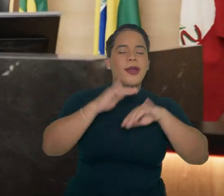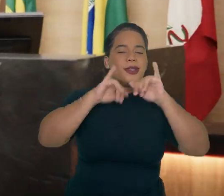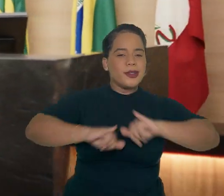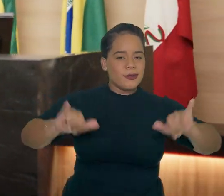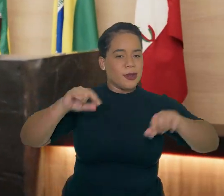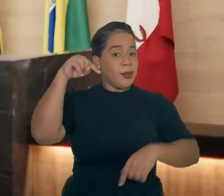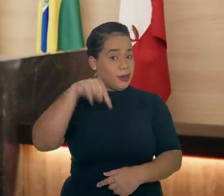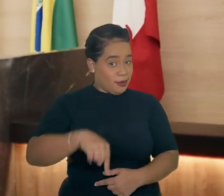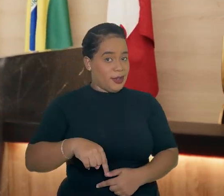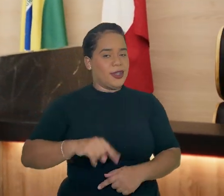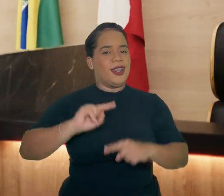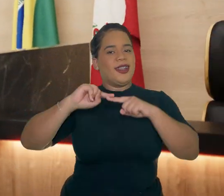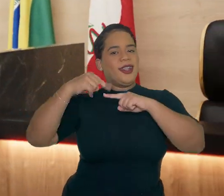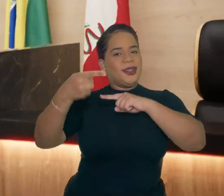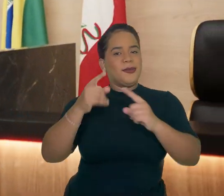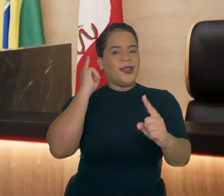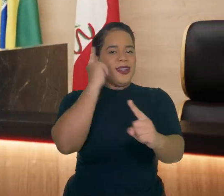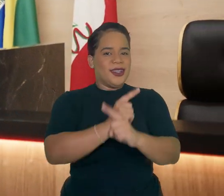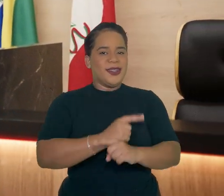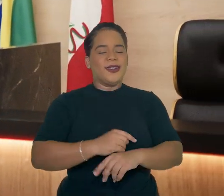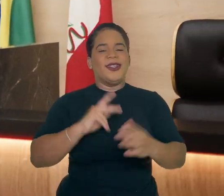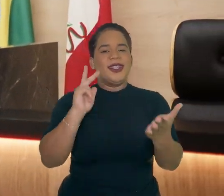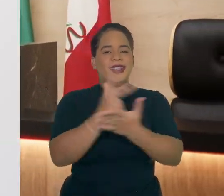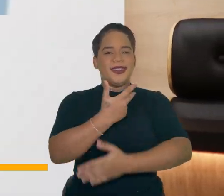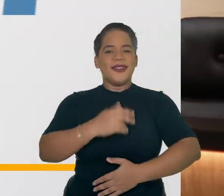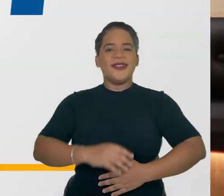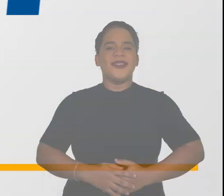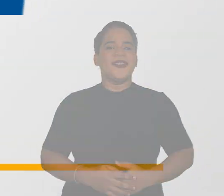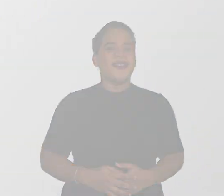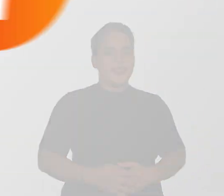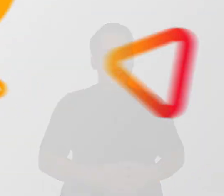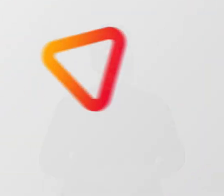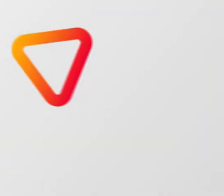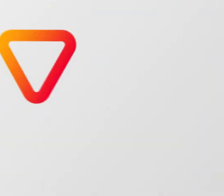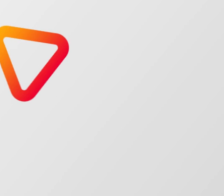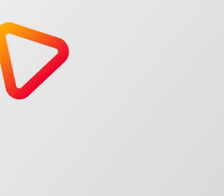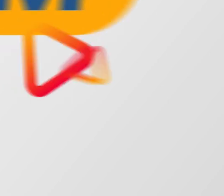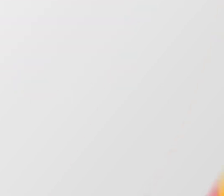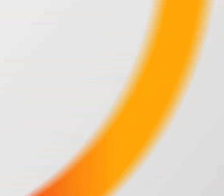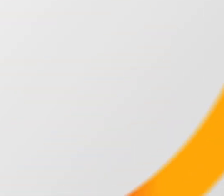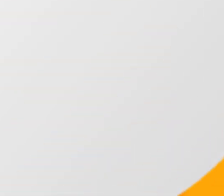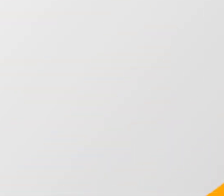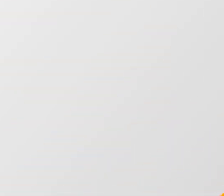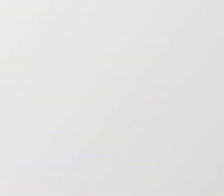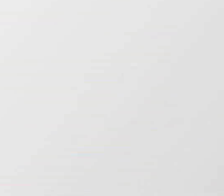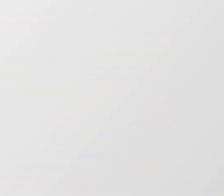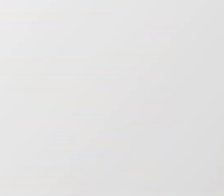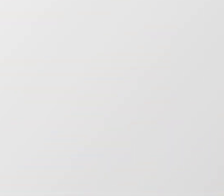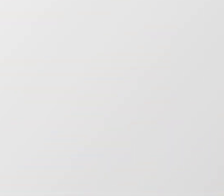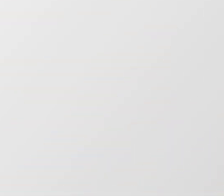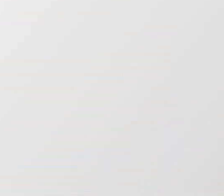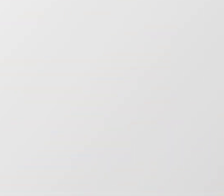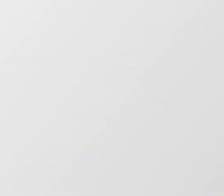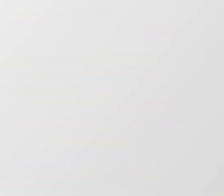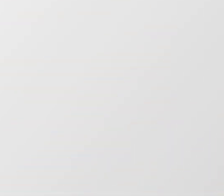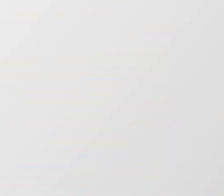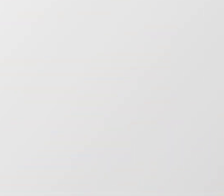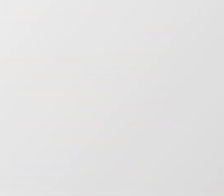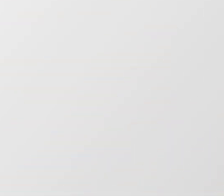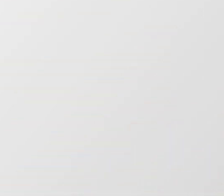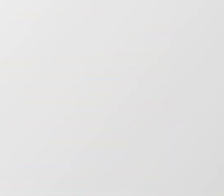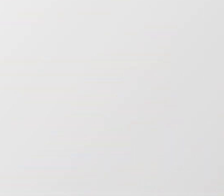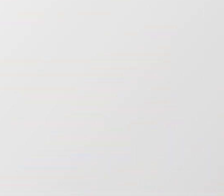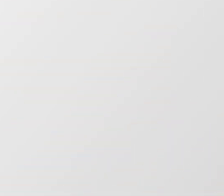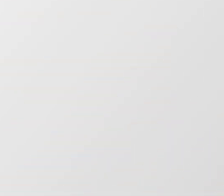mais por aqui. Até o próximo ALEP em Ação! ALEP! ALEP! Música Legenda por Fábio Jr Laboratório